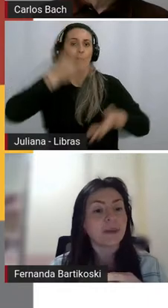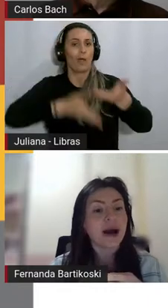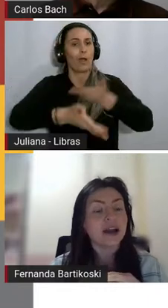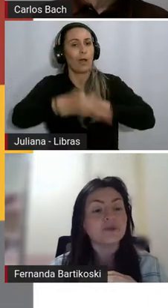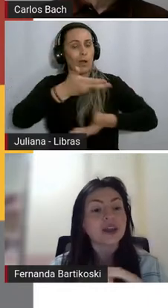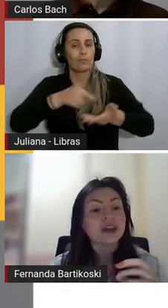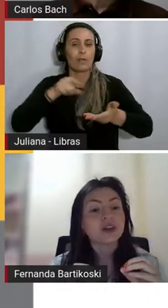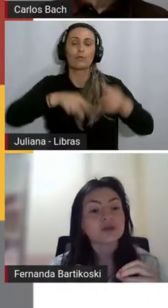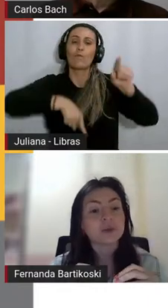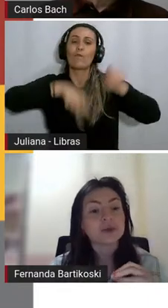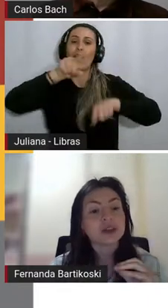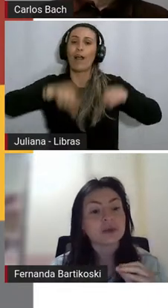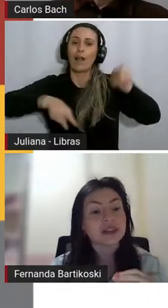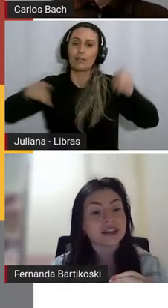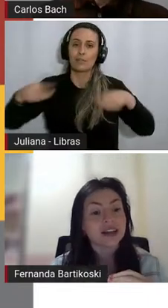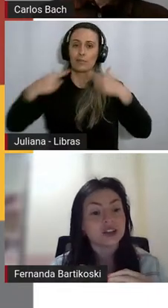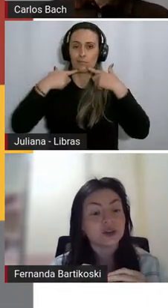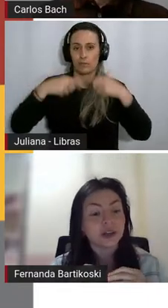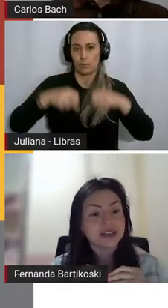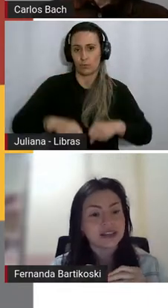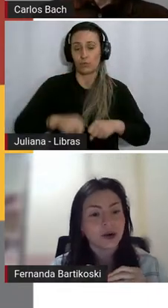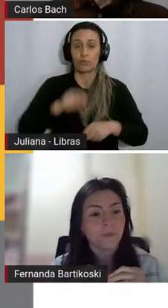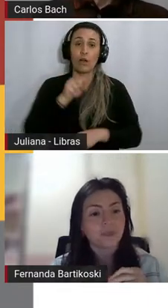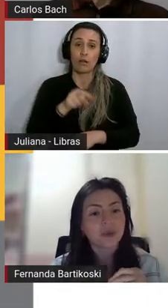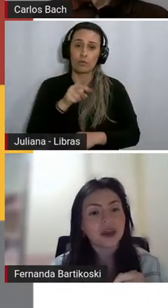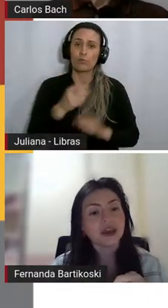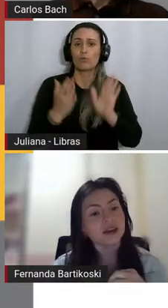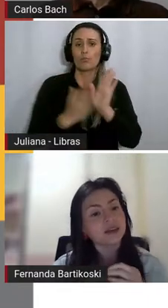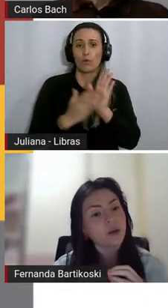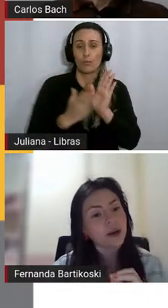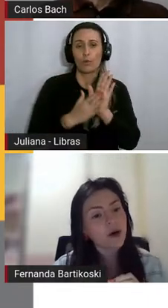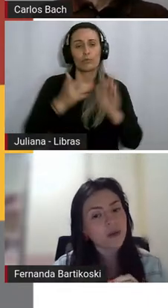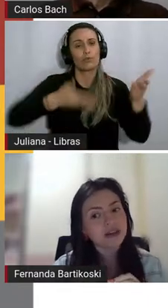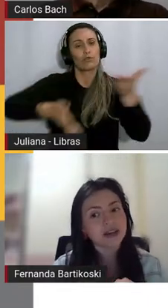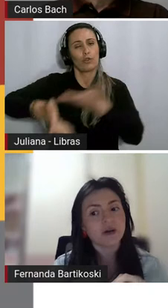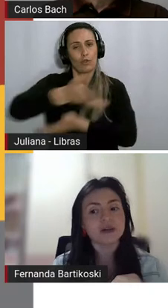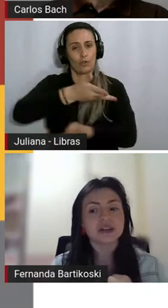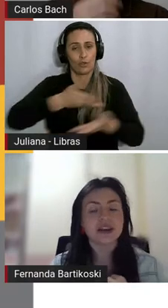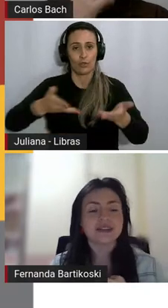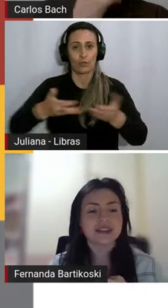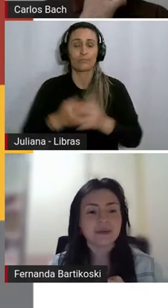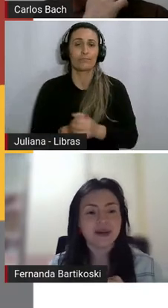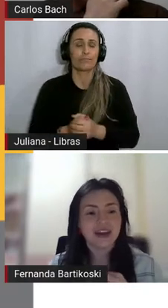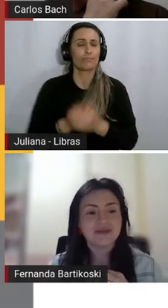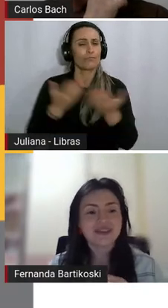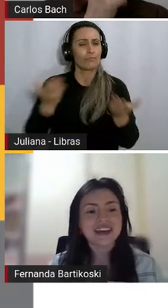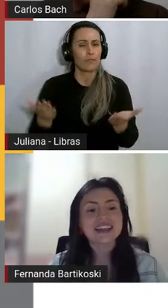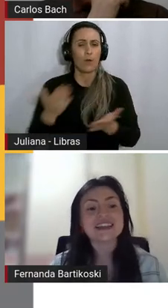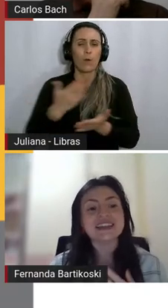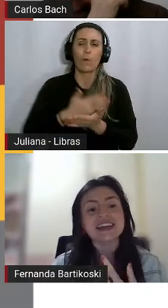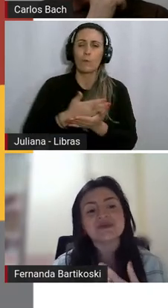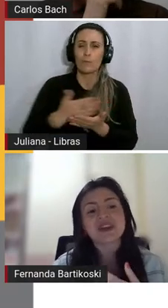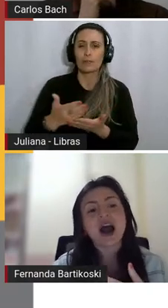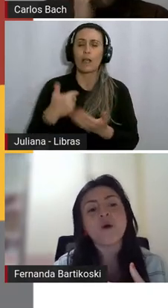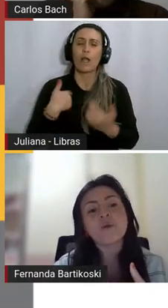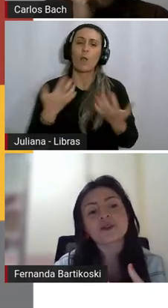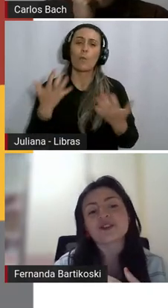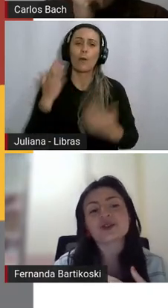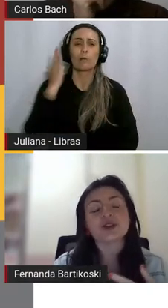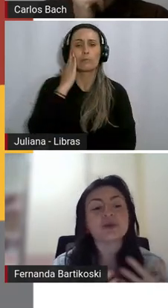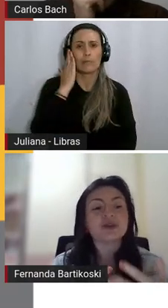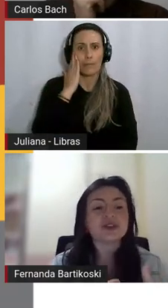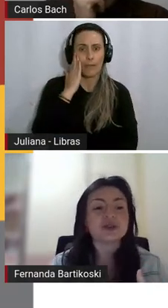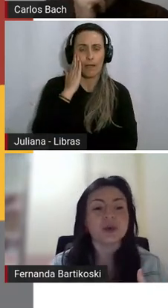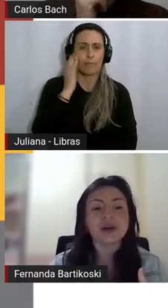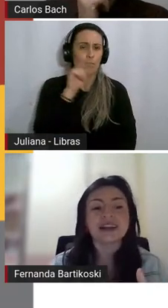Então, foi um trabalho, nós propusemos essa articulação. Então, para começar, eu gostaria de saber se algum